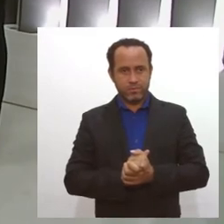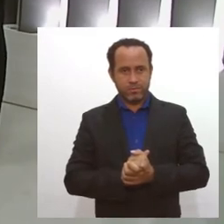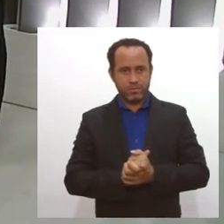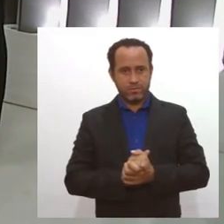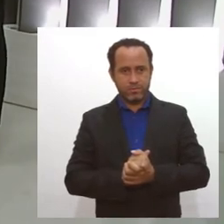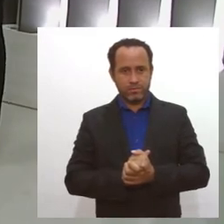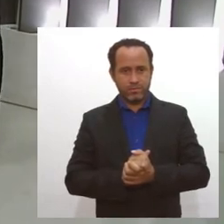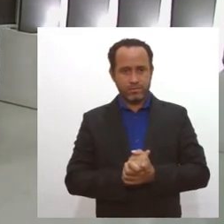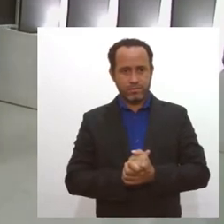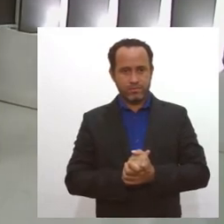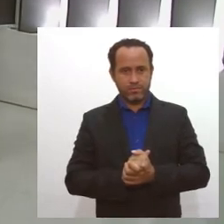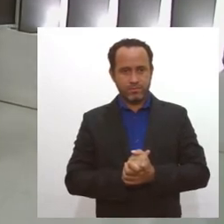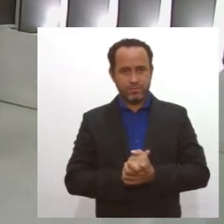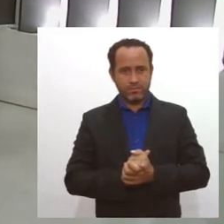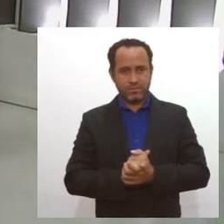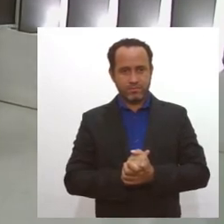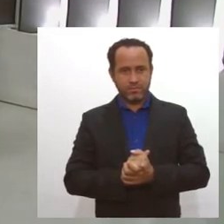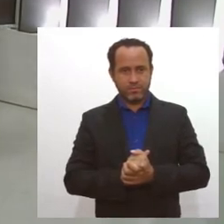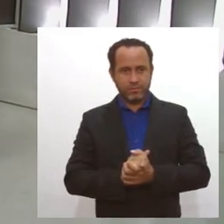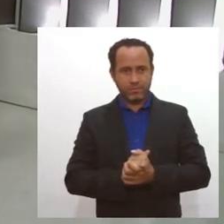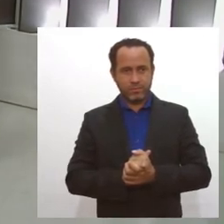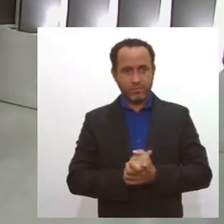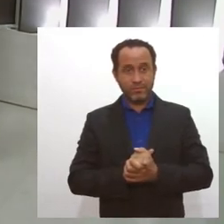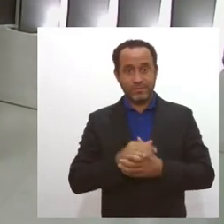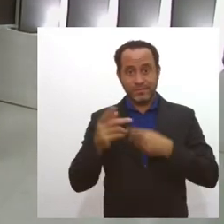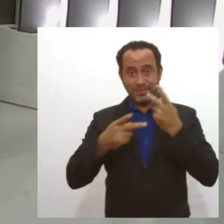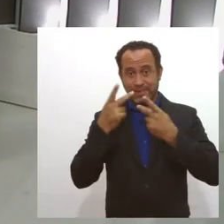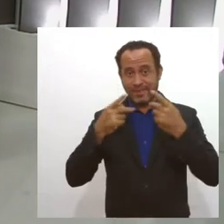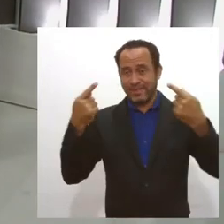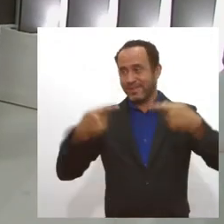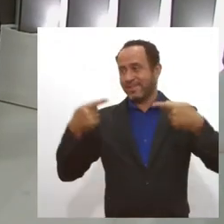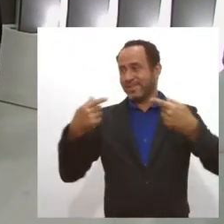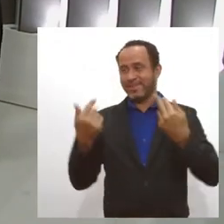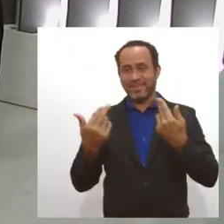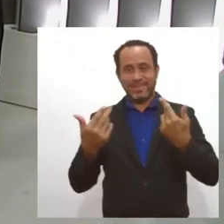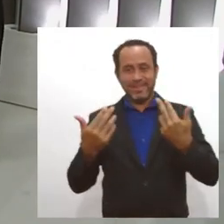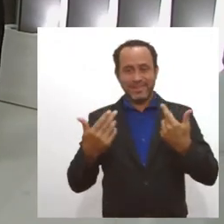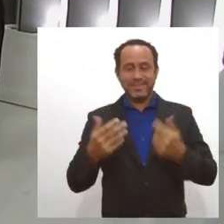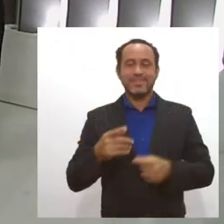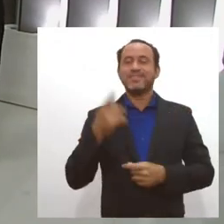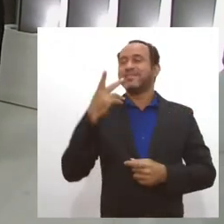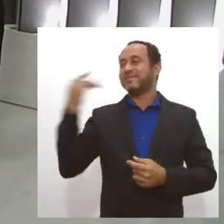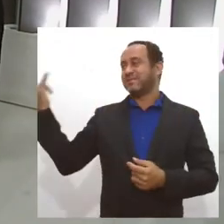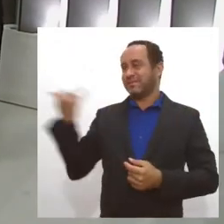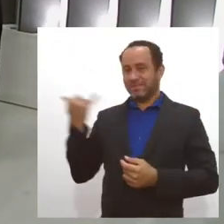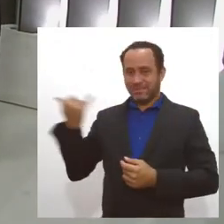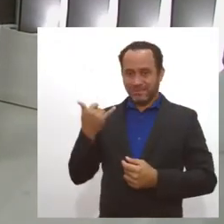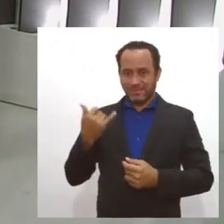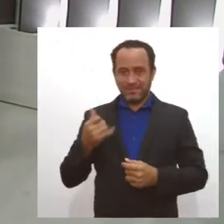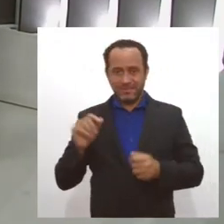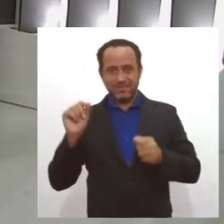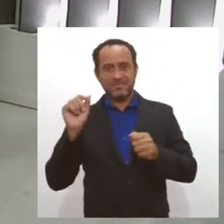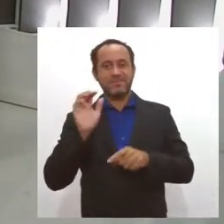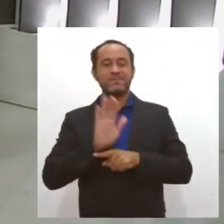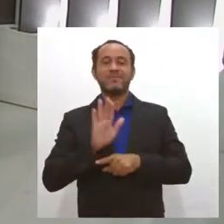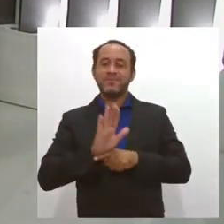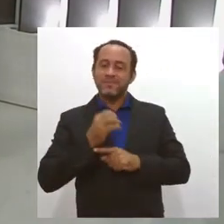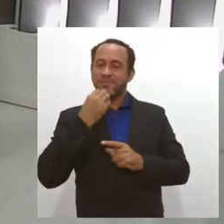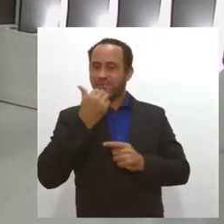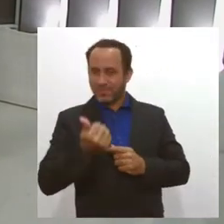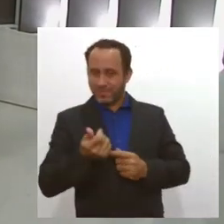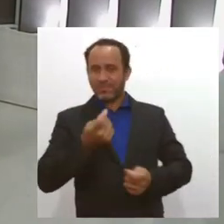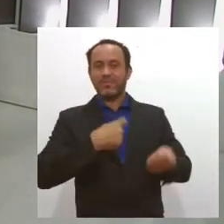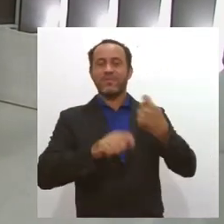que a gente estava falando ao mesmo tempo mas realmente como você mesmo disse vai trazer muitos benefícios tanto